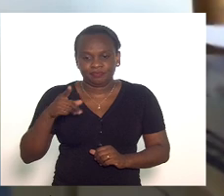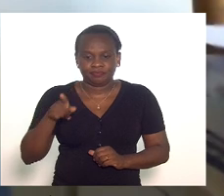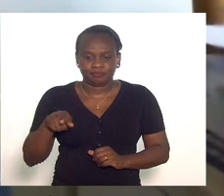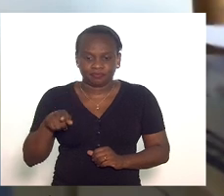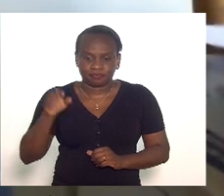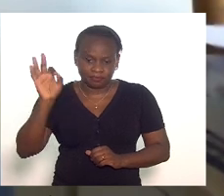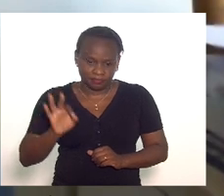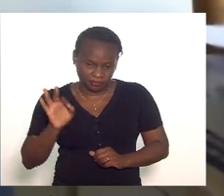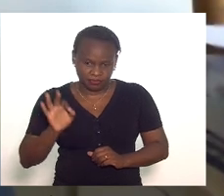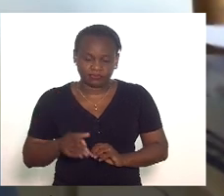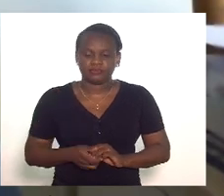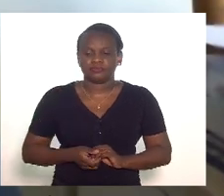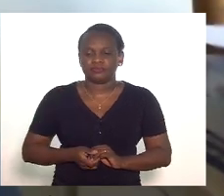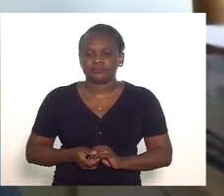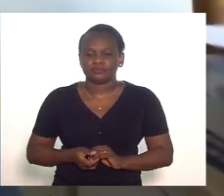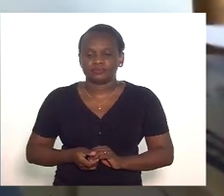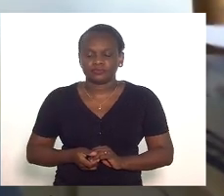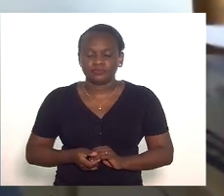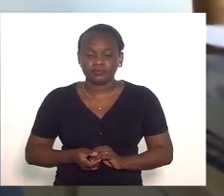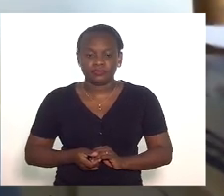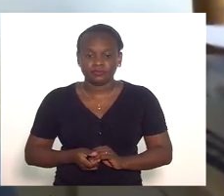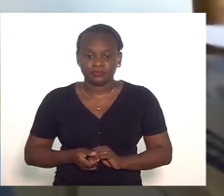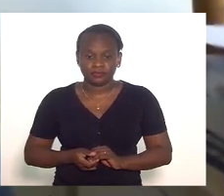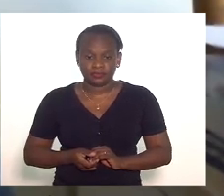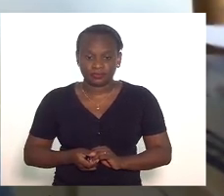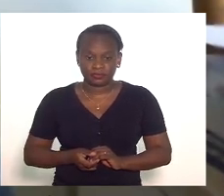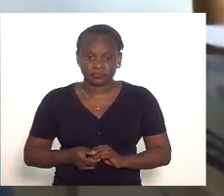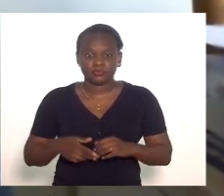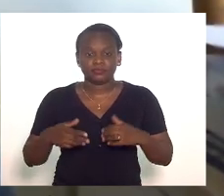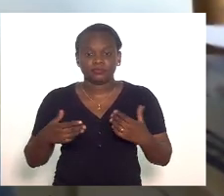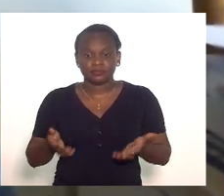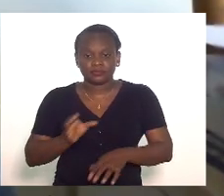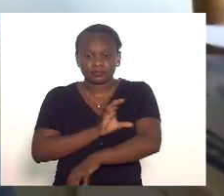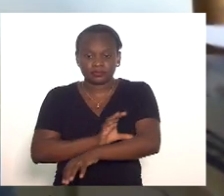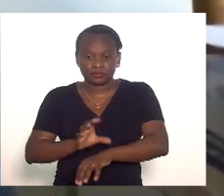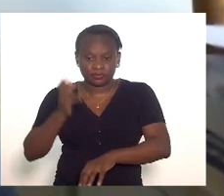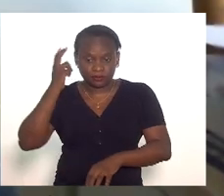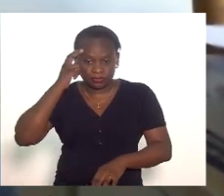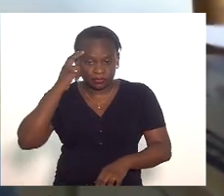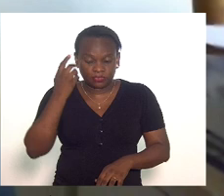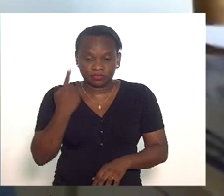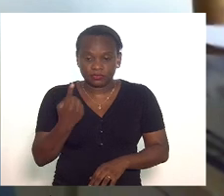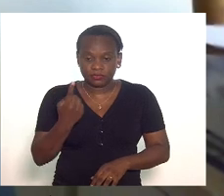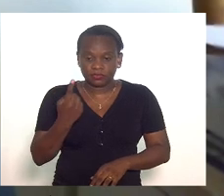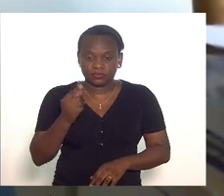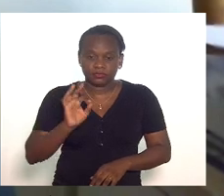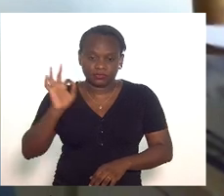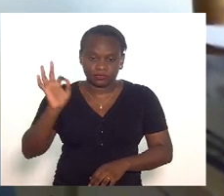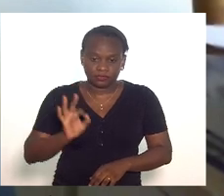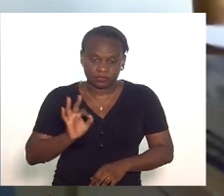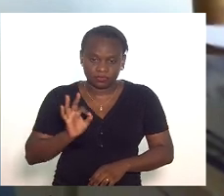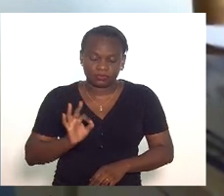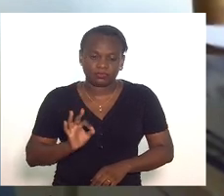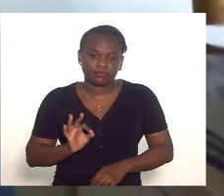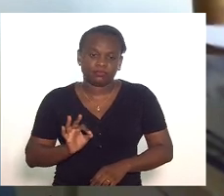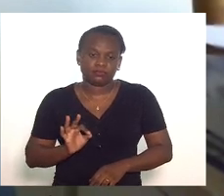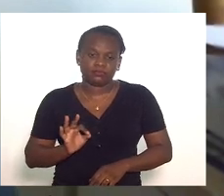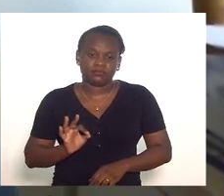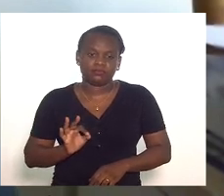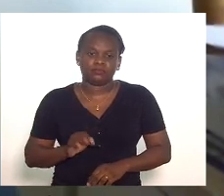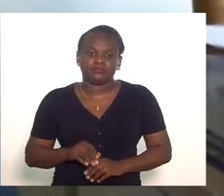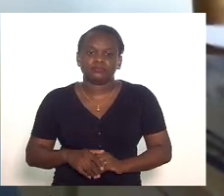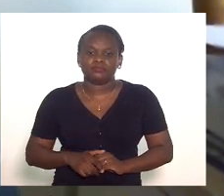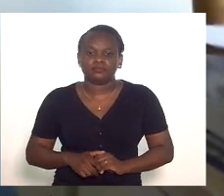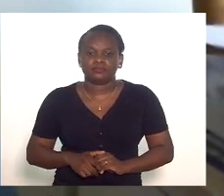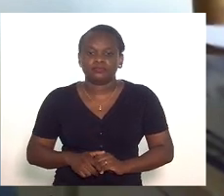percentuais e para cultura um ponto percentual e meio